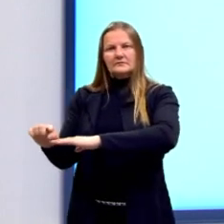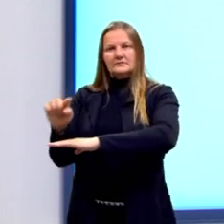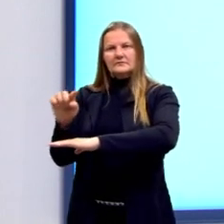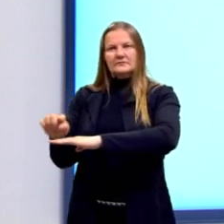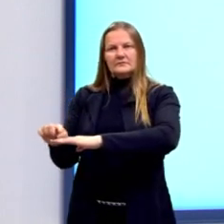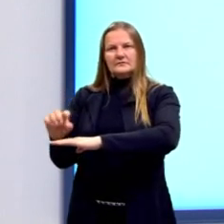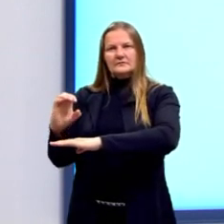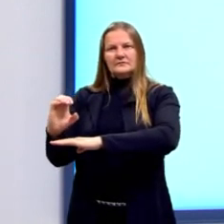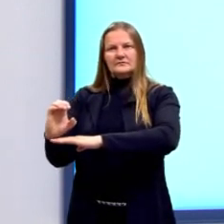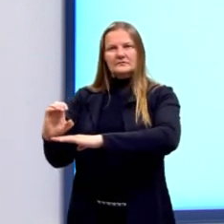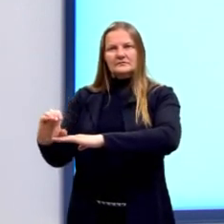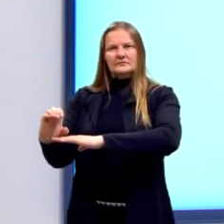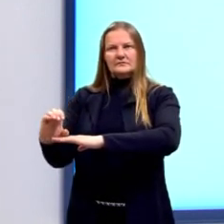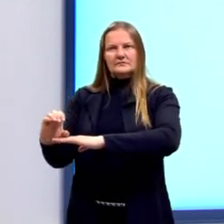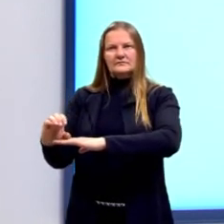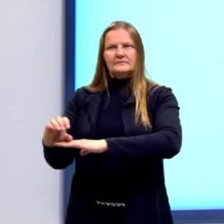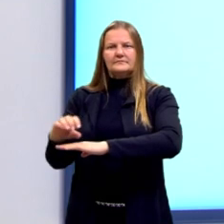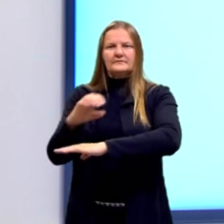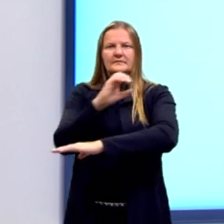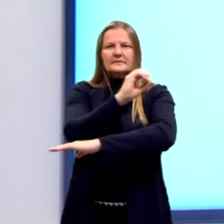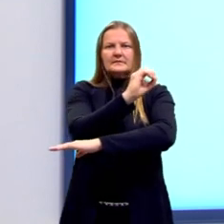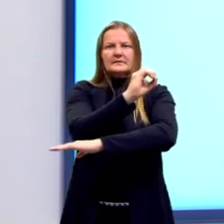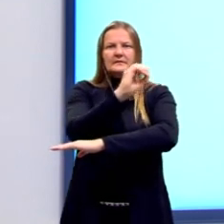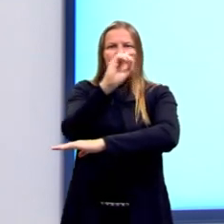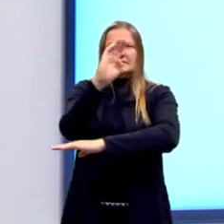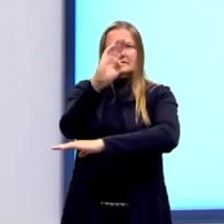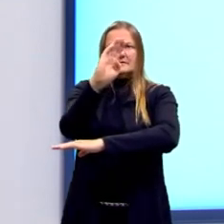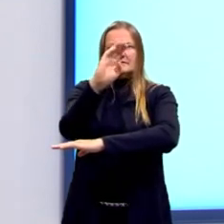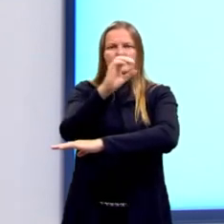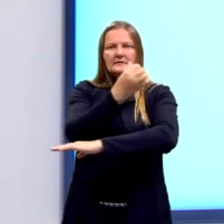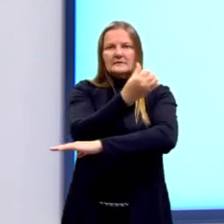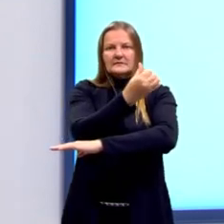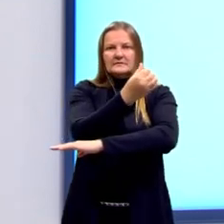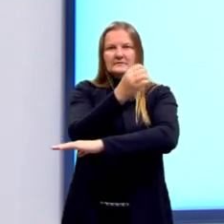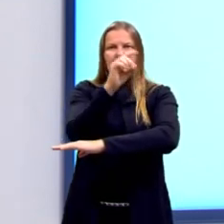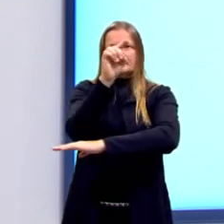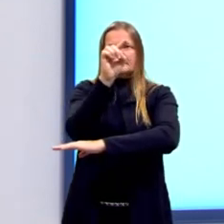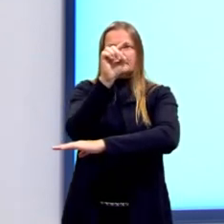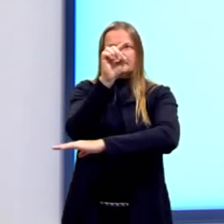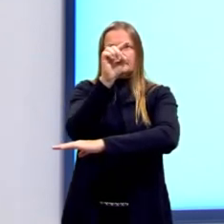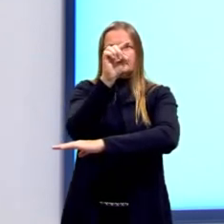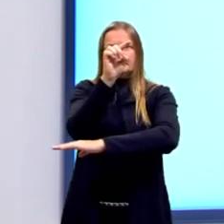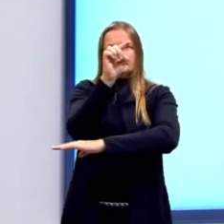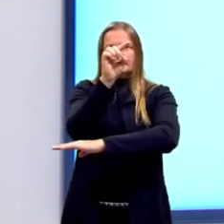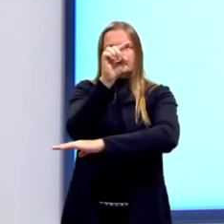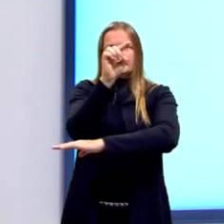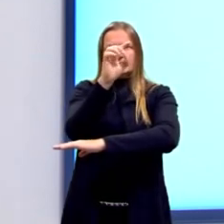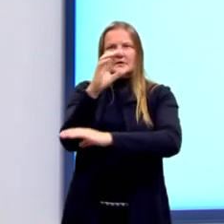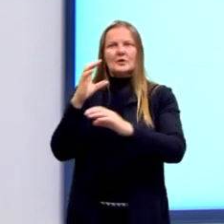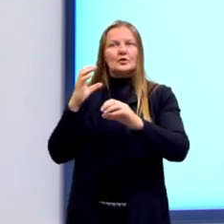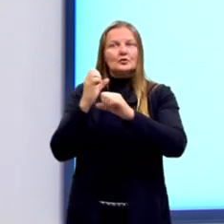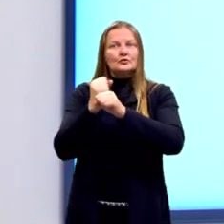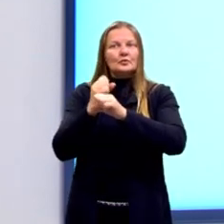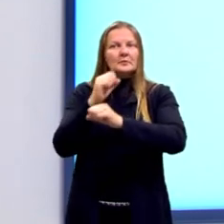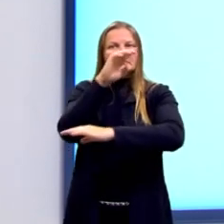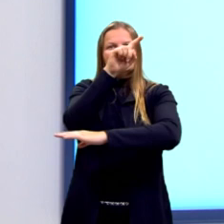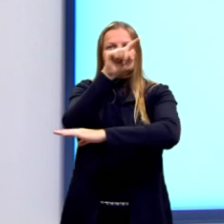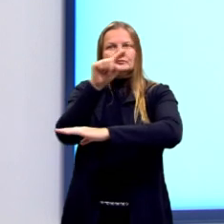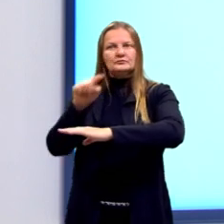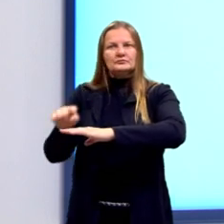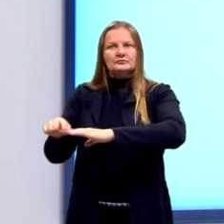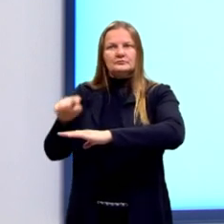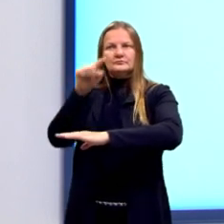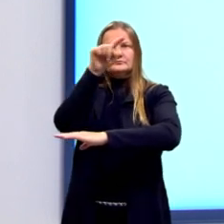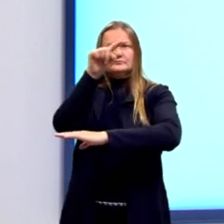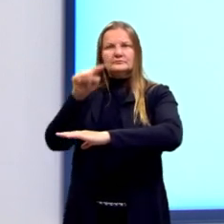O segmento D, B, ele mede 6 centímetros. E se nós somarmos o segmento que vai de B até